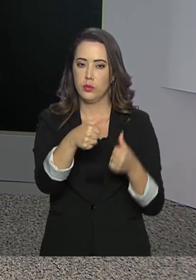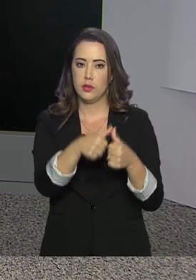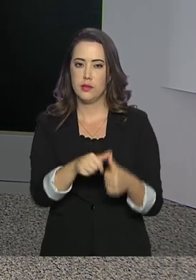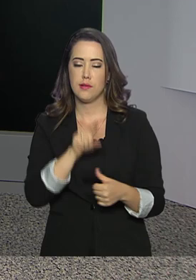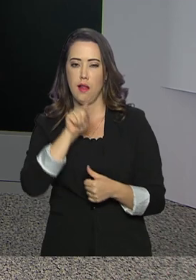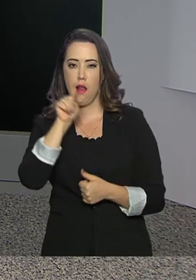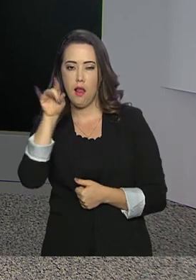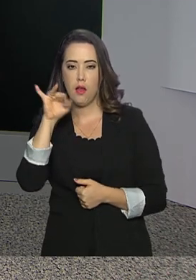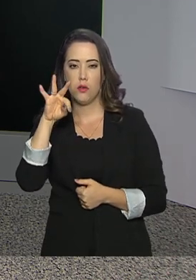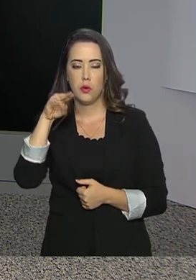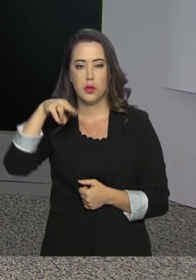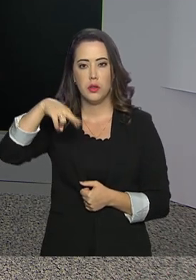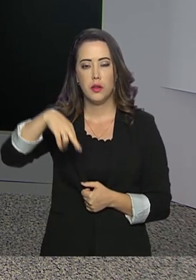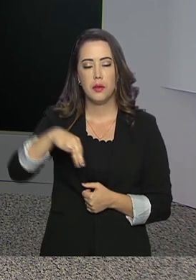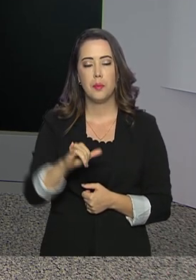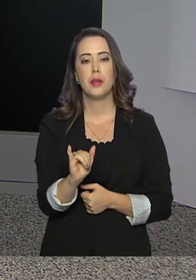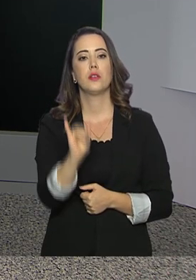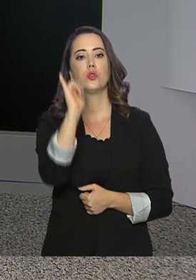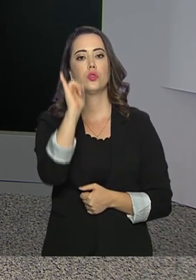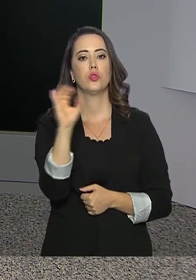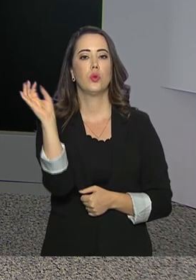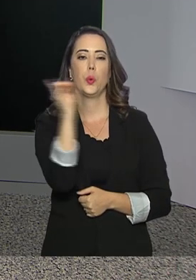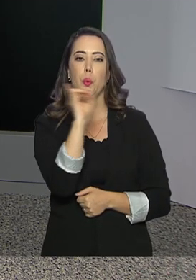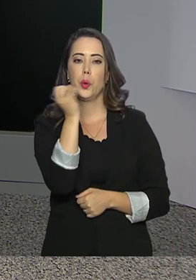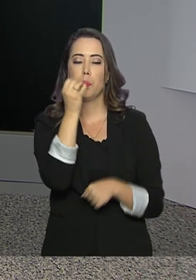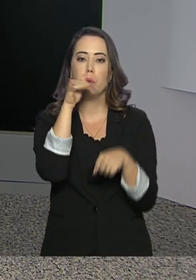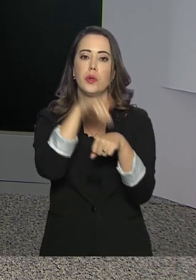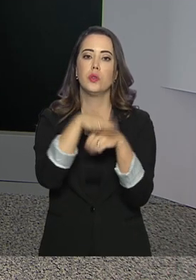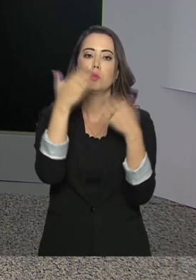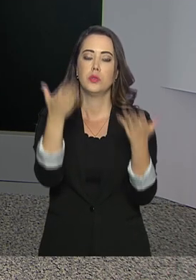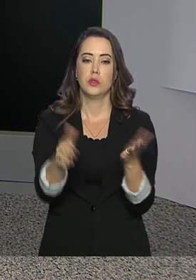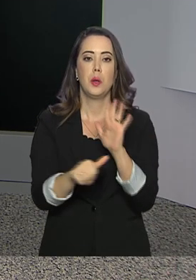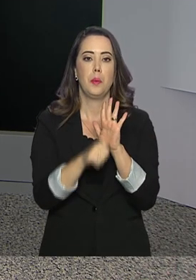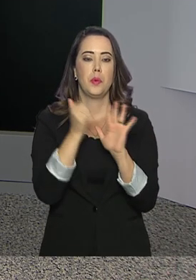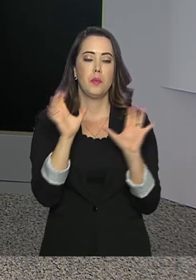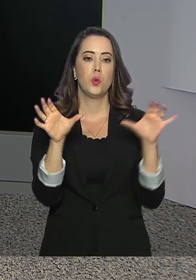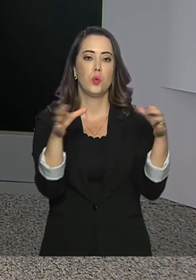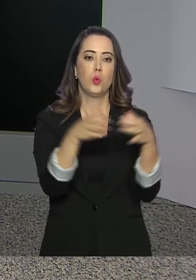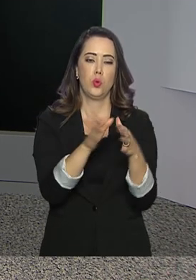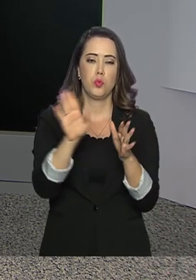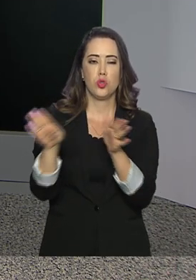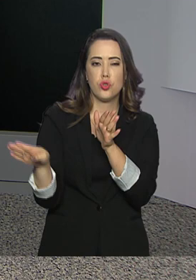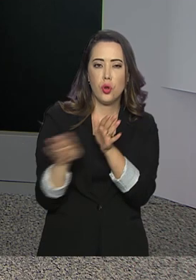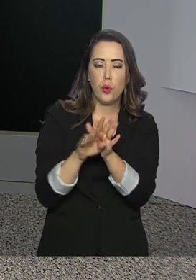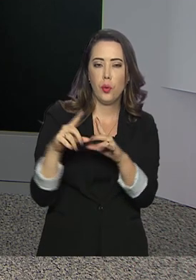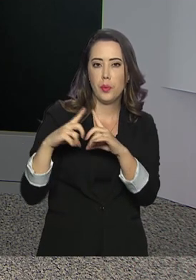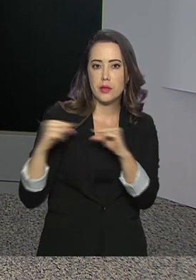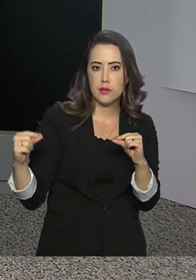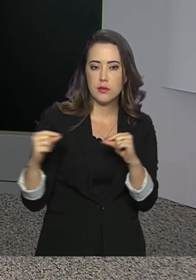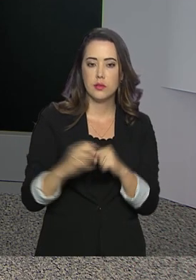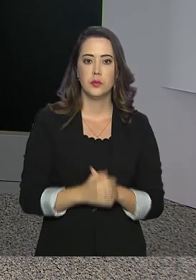Itamaraty. Paulo, boa noite para você. Conta para a gente, a primeira delegação já chegou à Brasília?